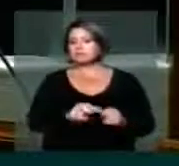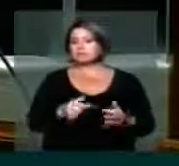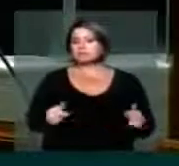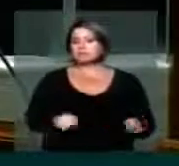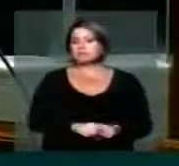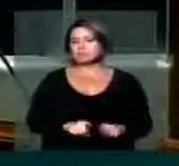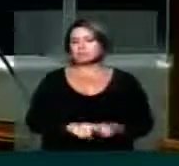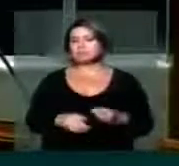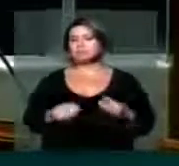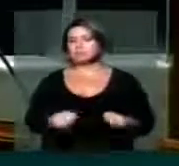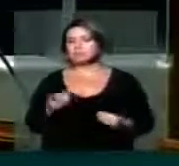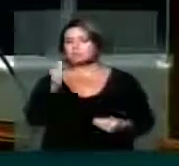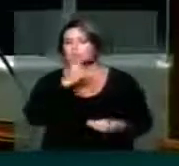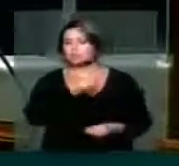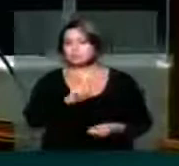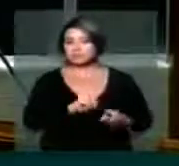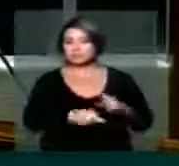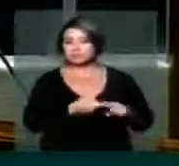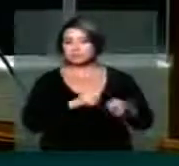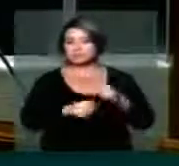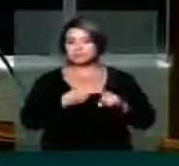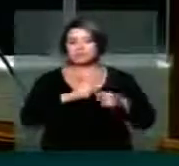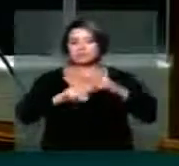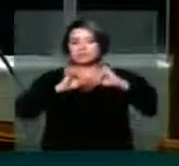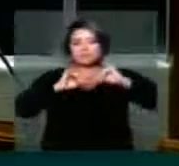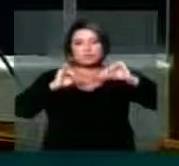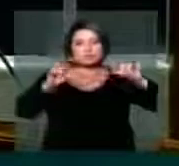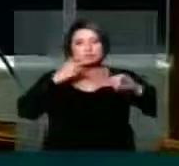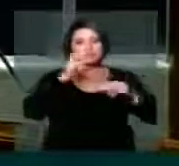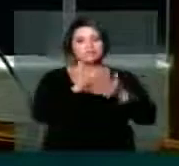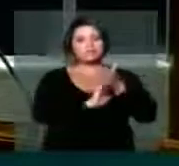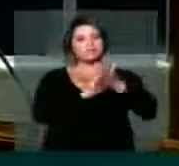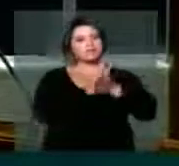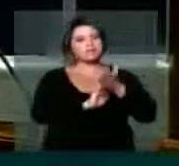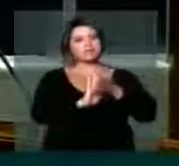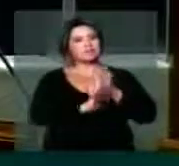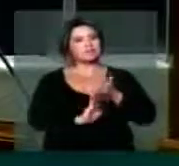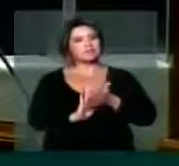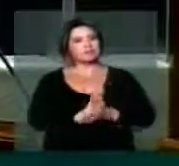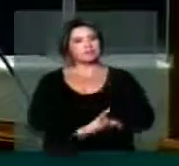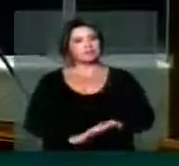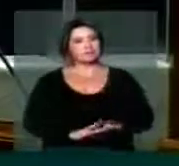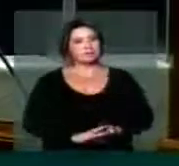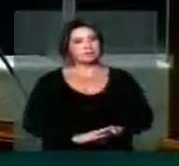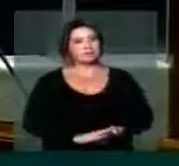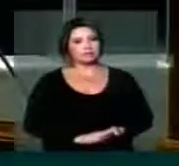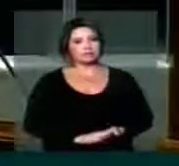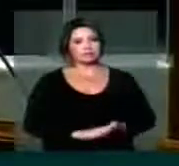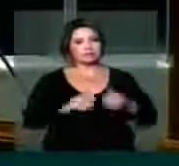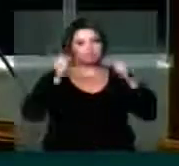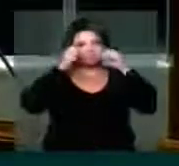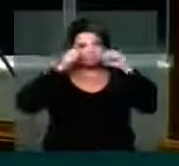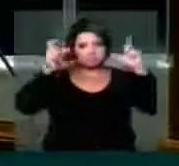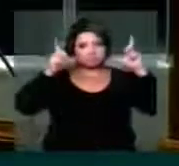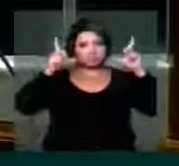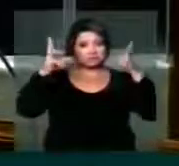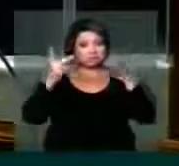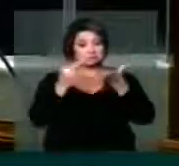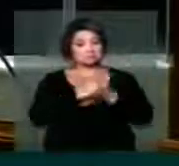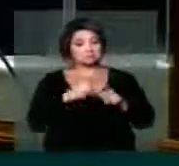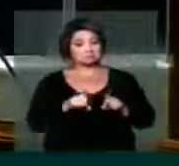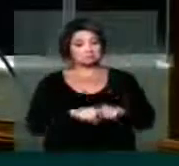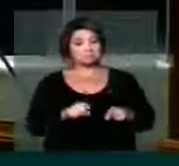é impressionante como a nossa grande imprensa aqui não fala desse escândalo, que nos diz